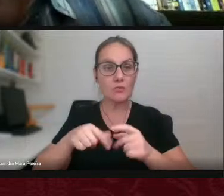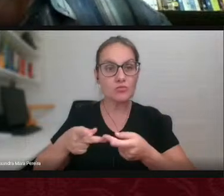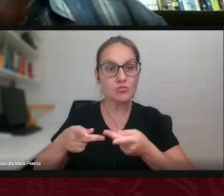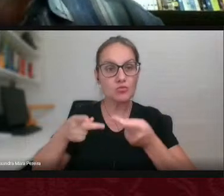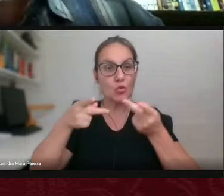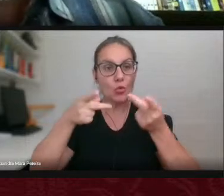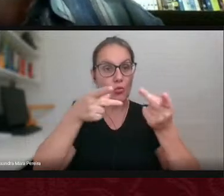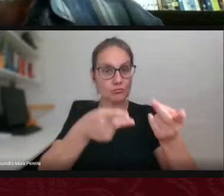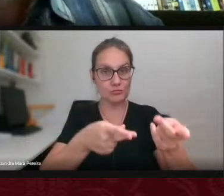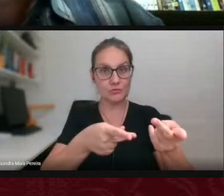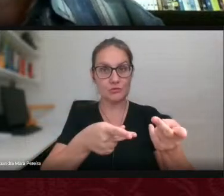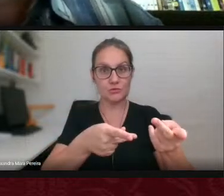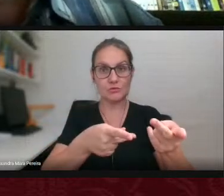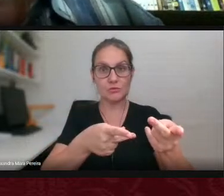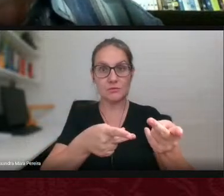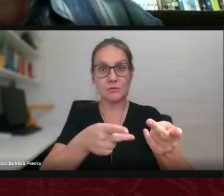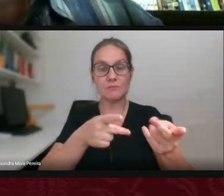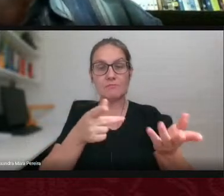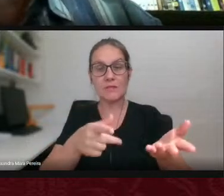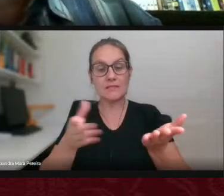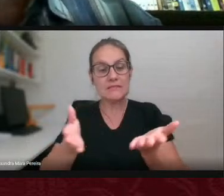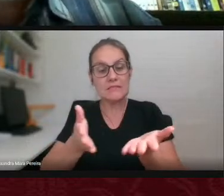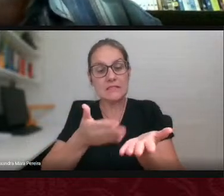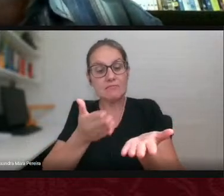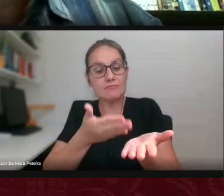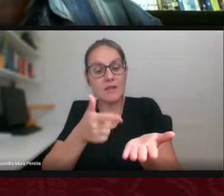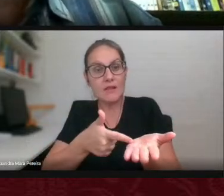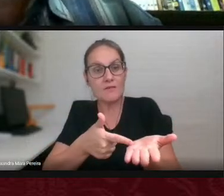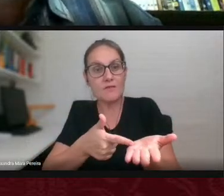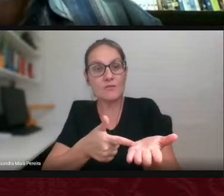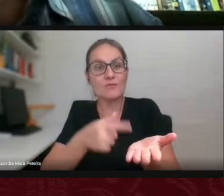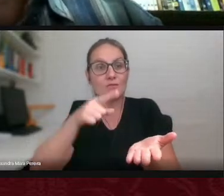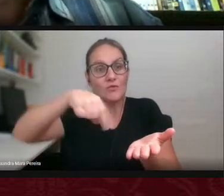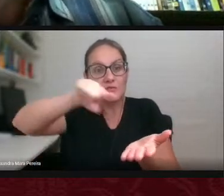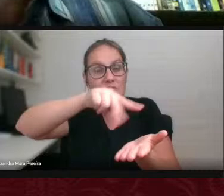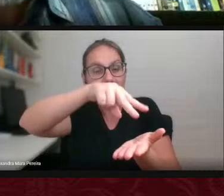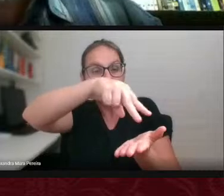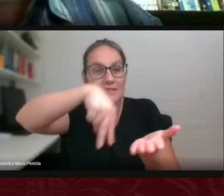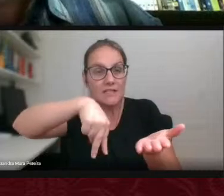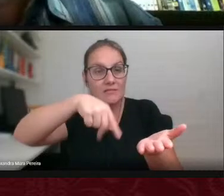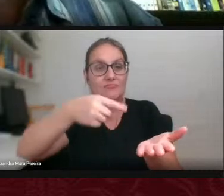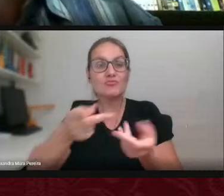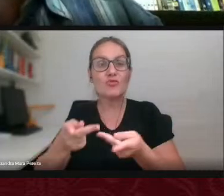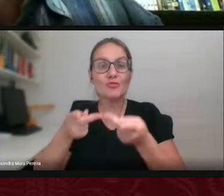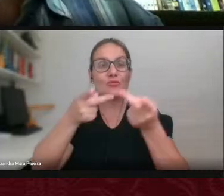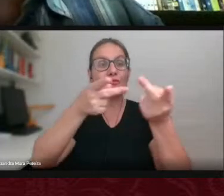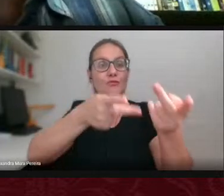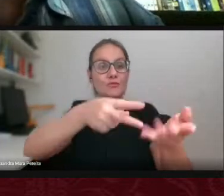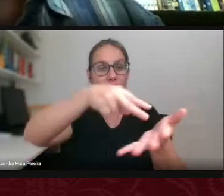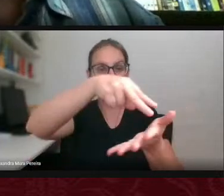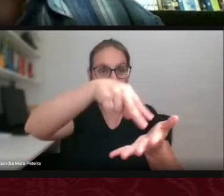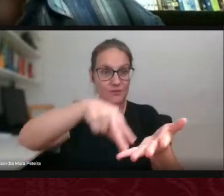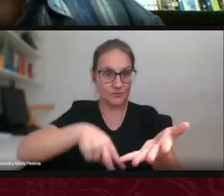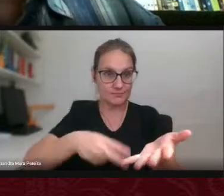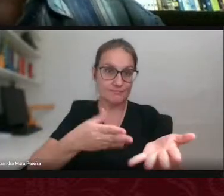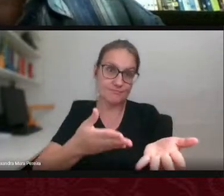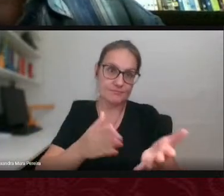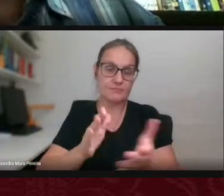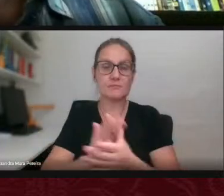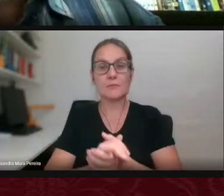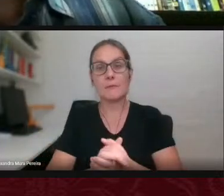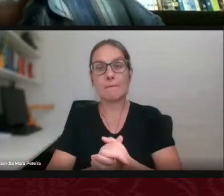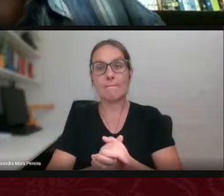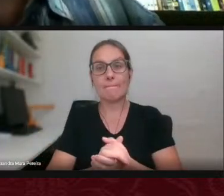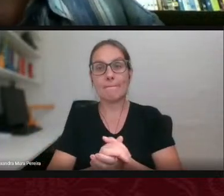convite, né? Para que o mesmo seja livro. É um convite à leitura do livro. Portanto, logicamente,